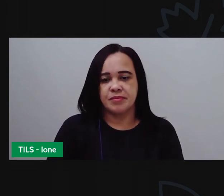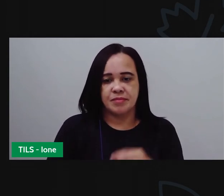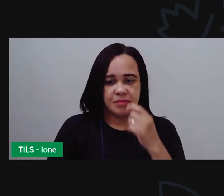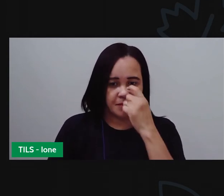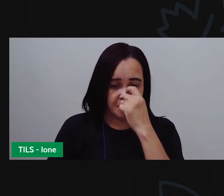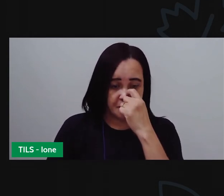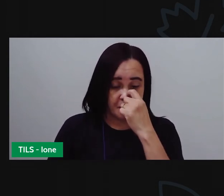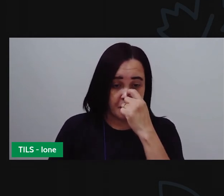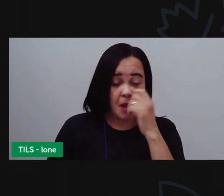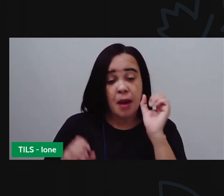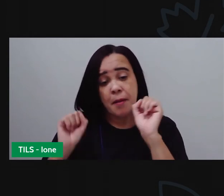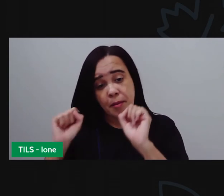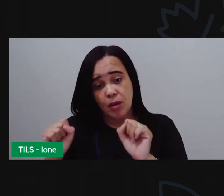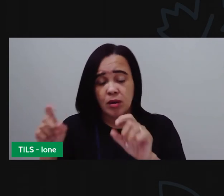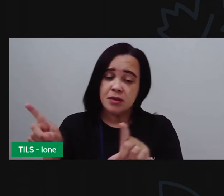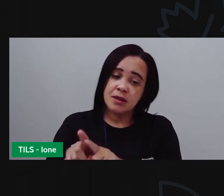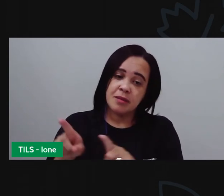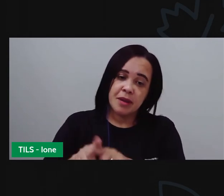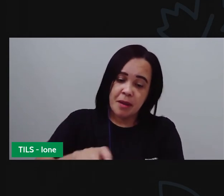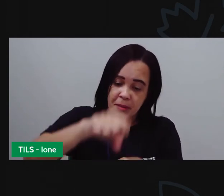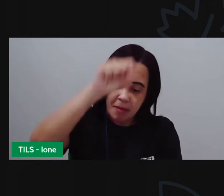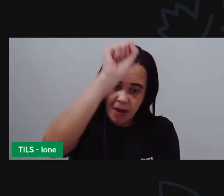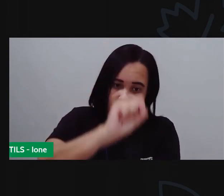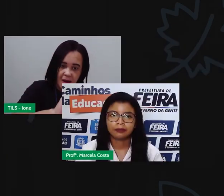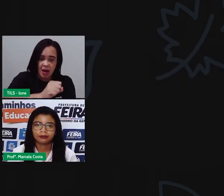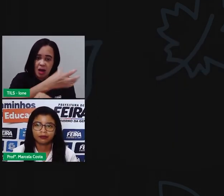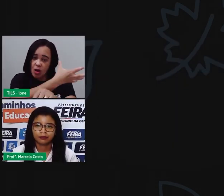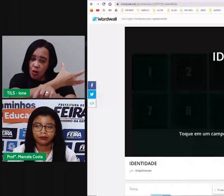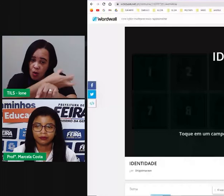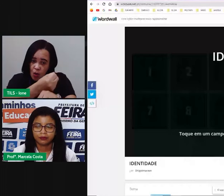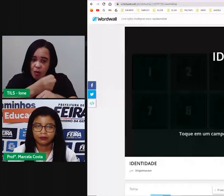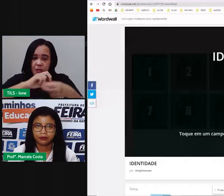pausar e copiar o link